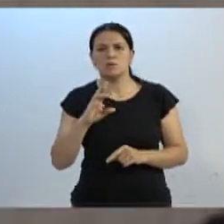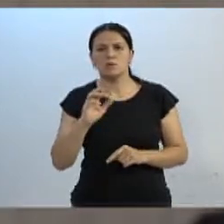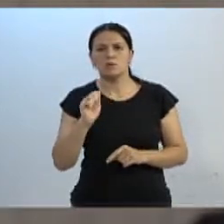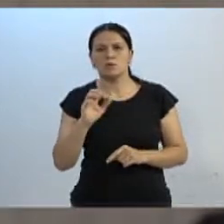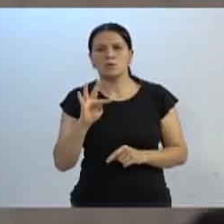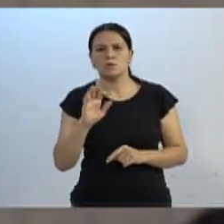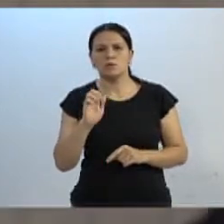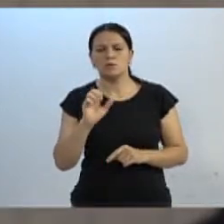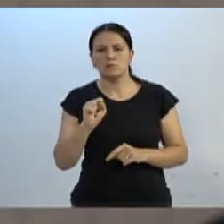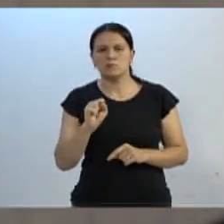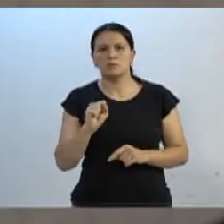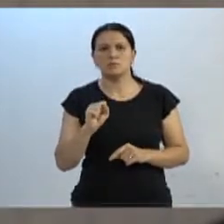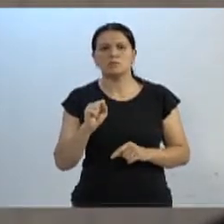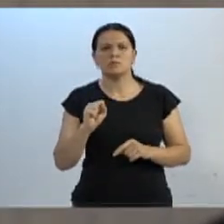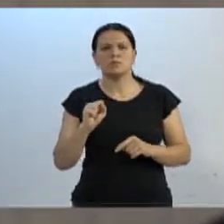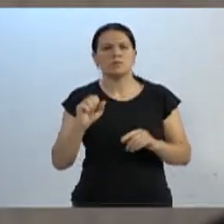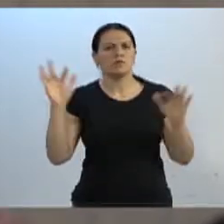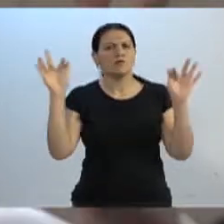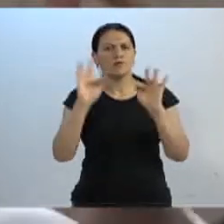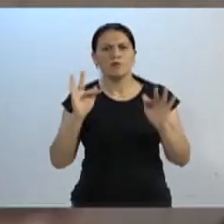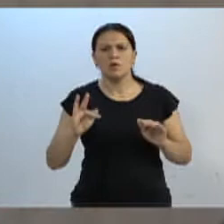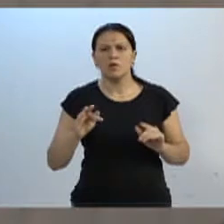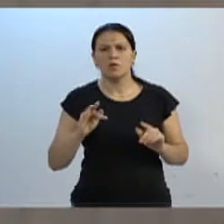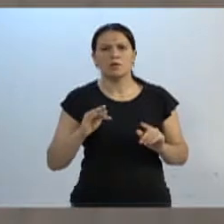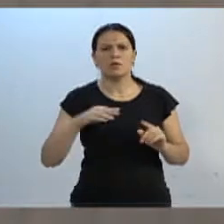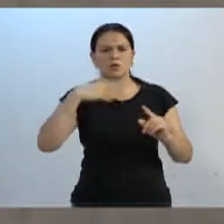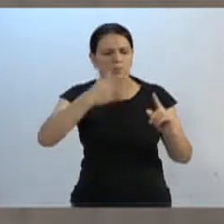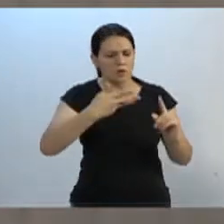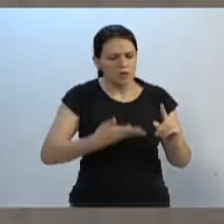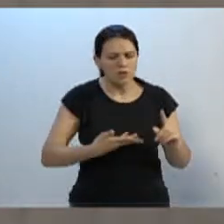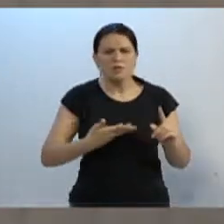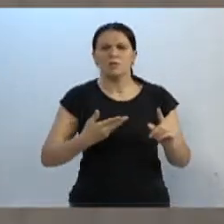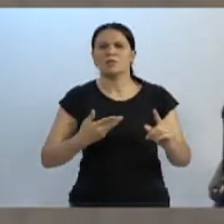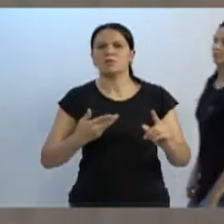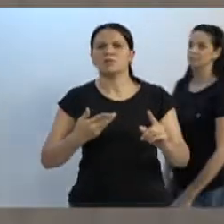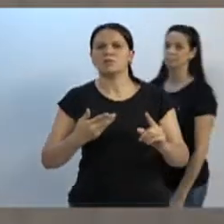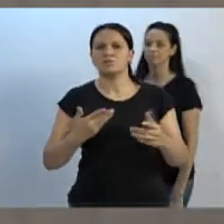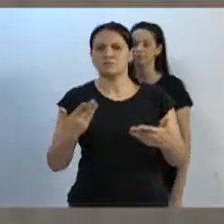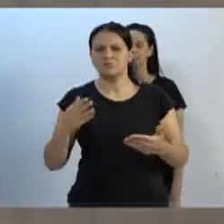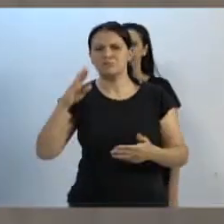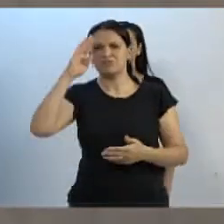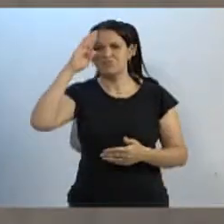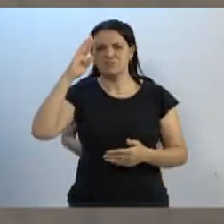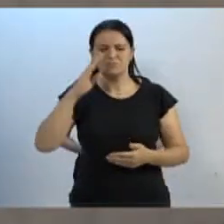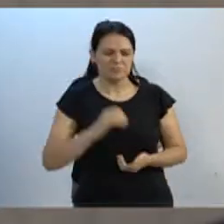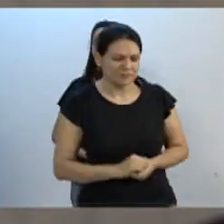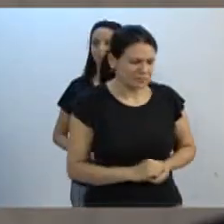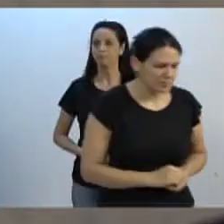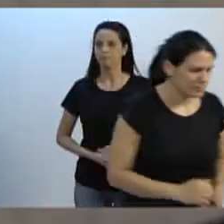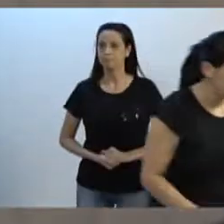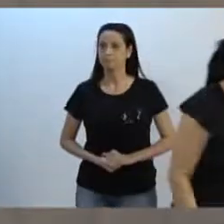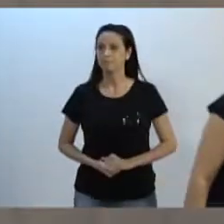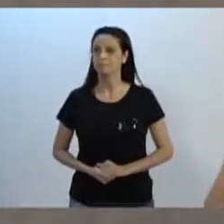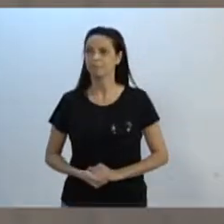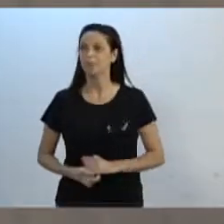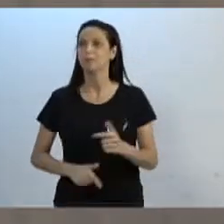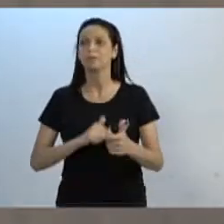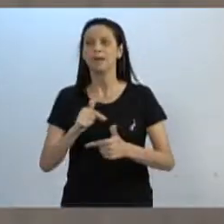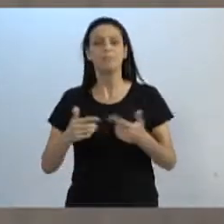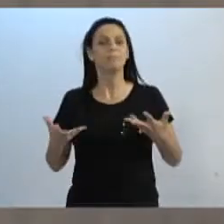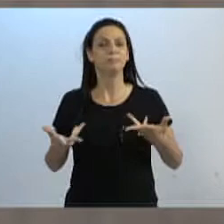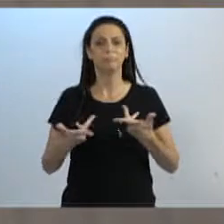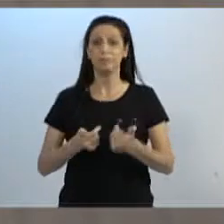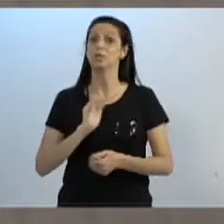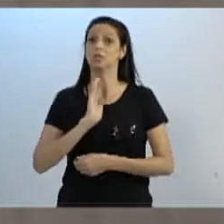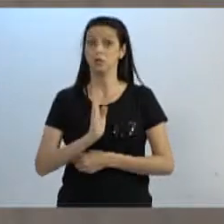em homenagear aqui hoje, junto com vossa excelência, o Democrata, sargento Batista, que está fazendo um trabalho brilhante, já serviu